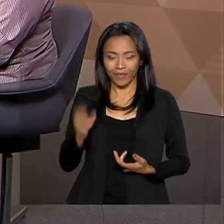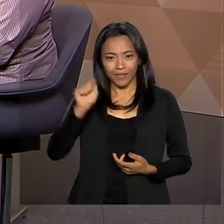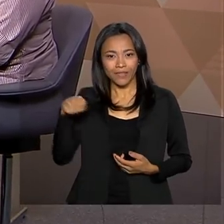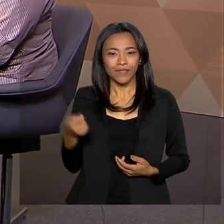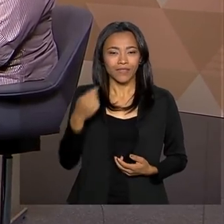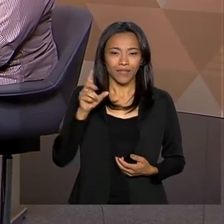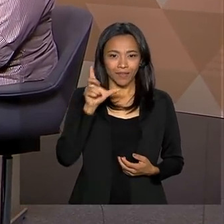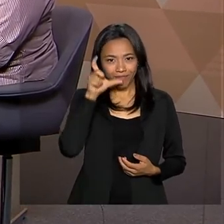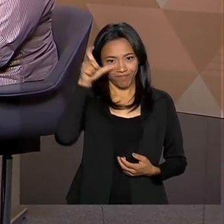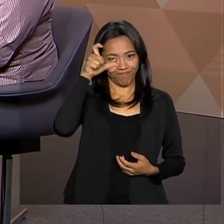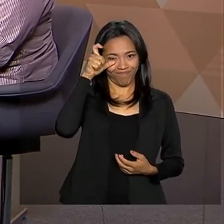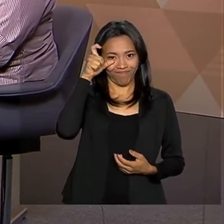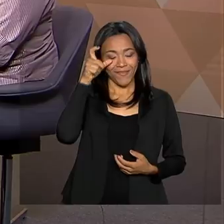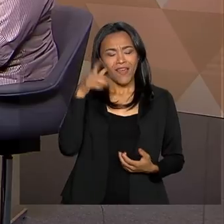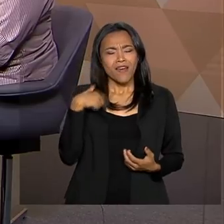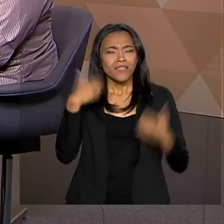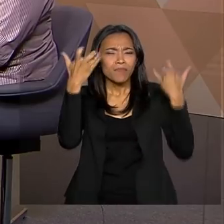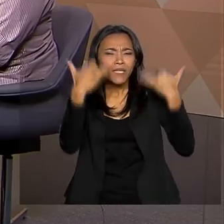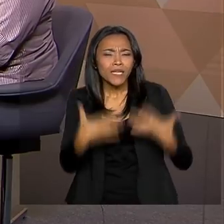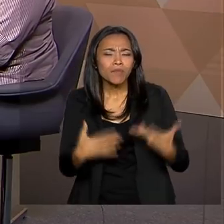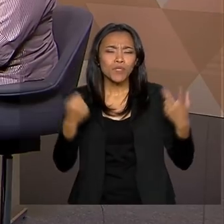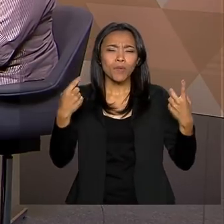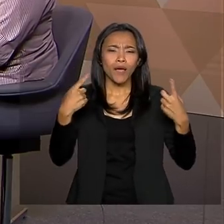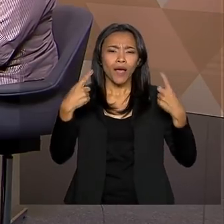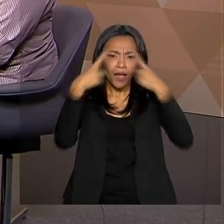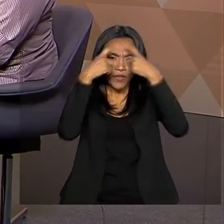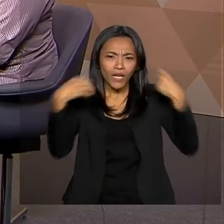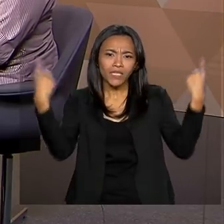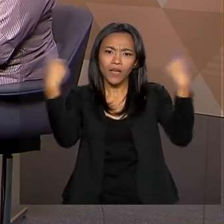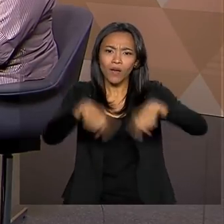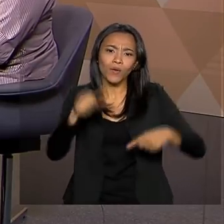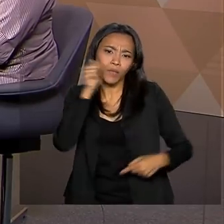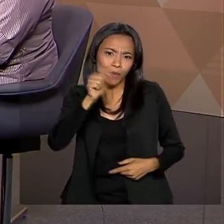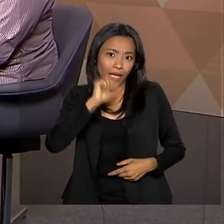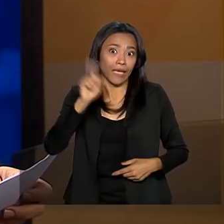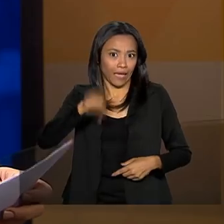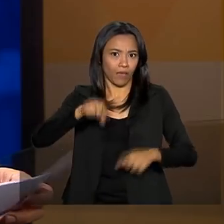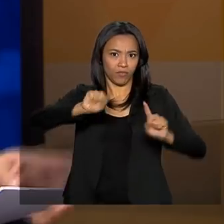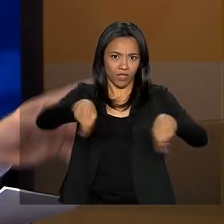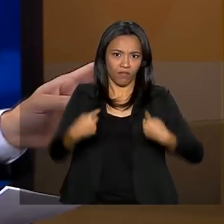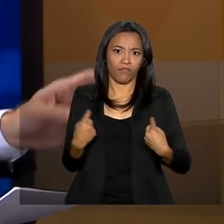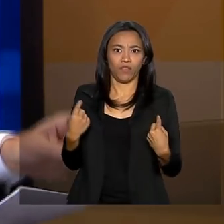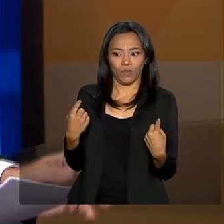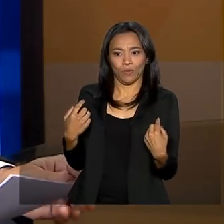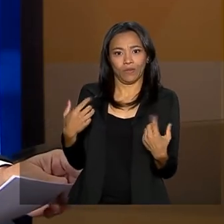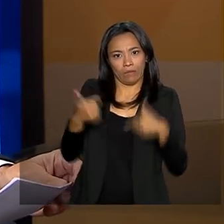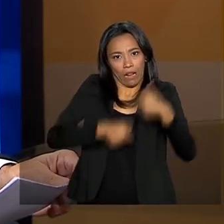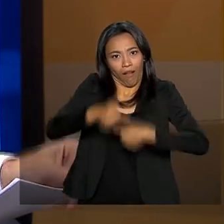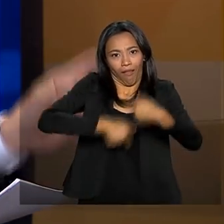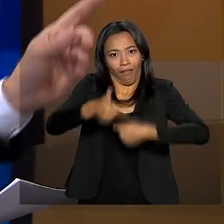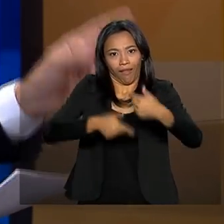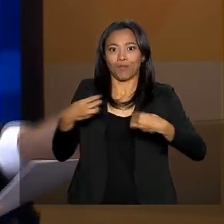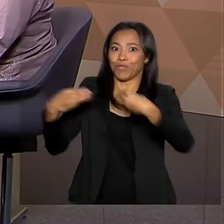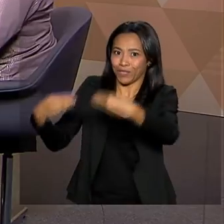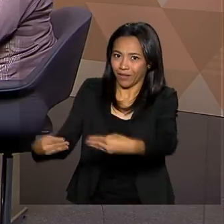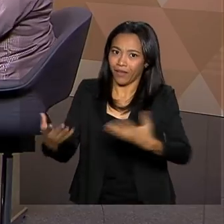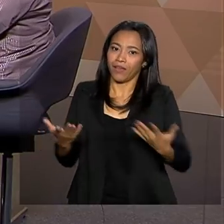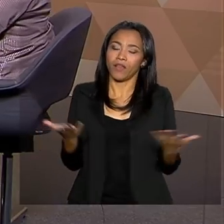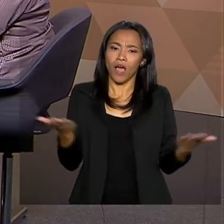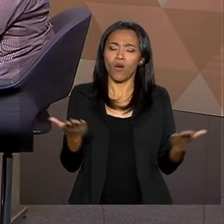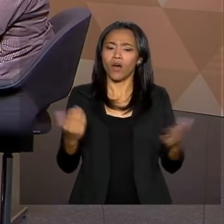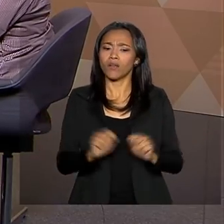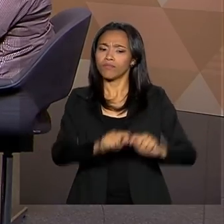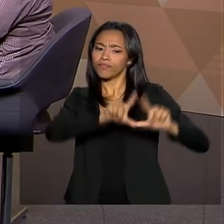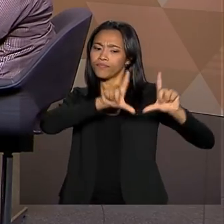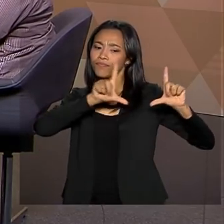o primeiro bloco falando da questão da violência contra a mulher, um outro grande desafio do ministério. E nós preparamos uma arte que nós vamos trazer aqui